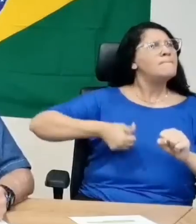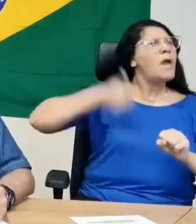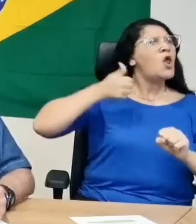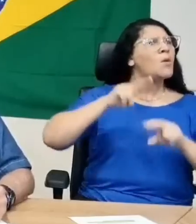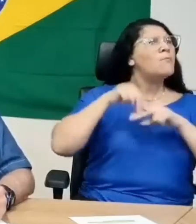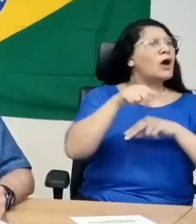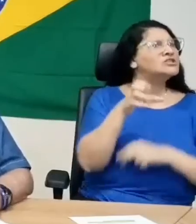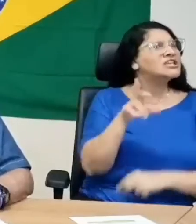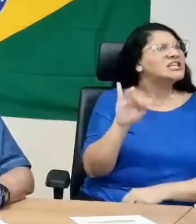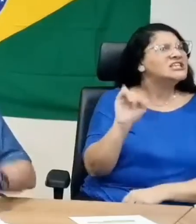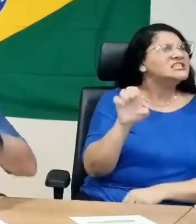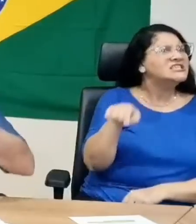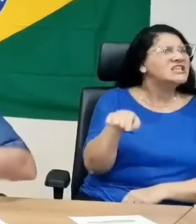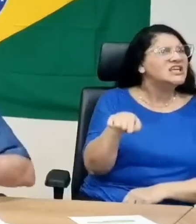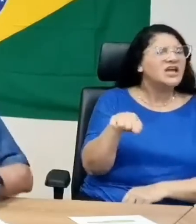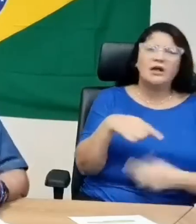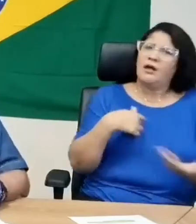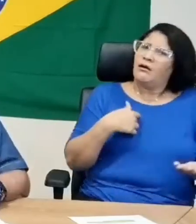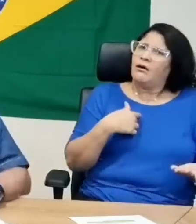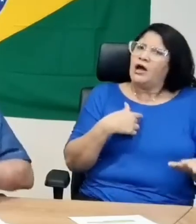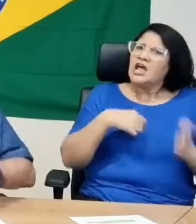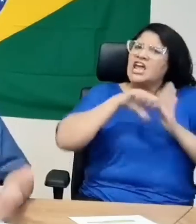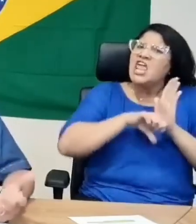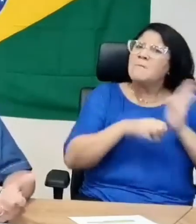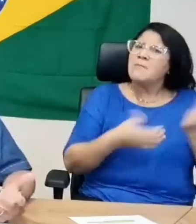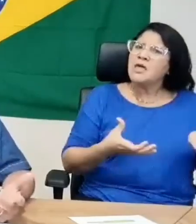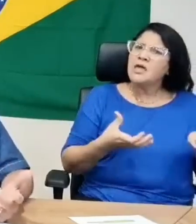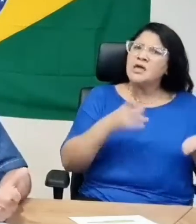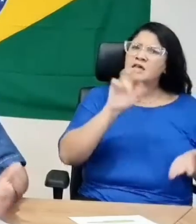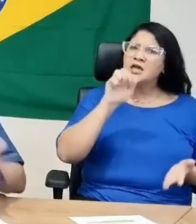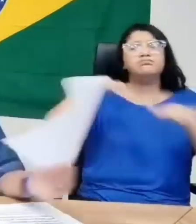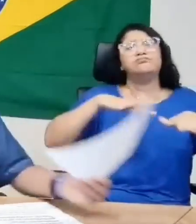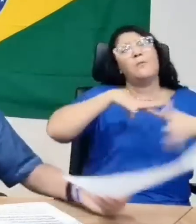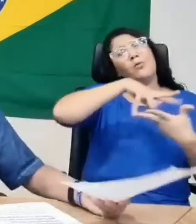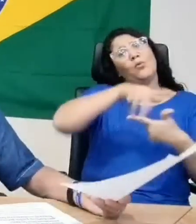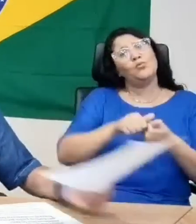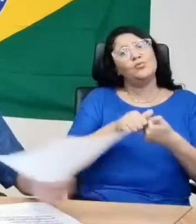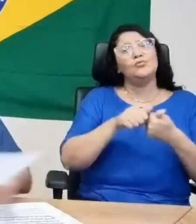Isso é um crime, ele é domicílio. Eu posso estar equivocado, mas não consigo entender.